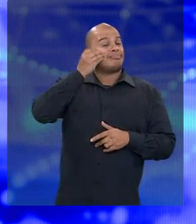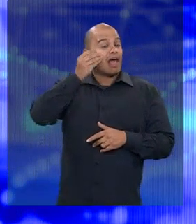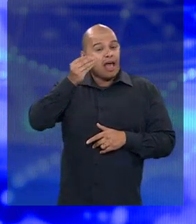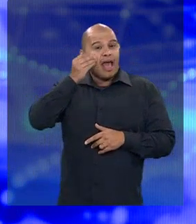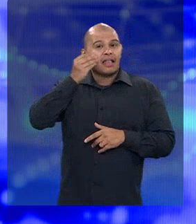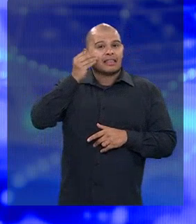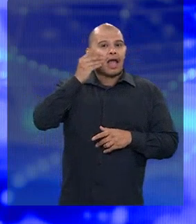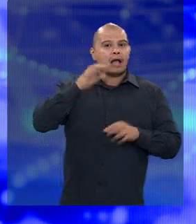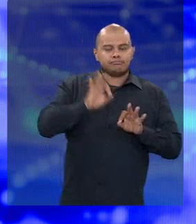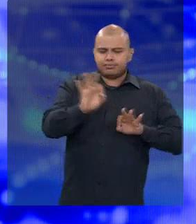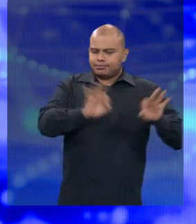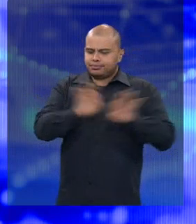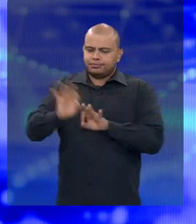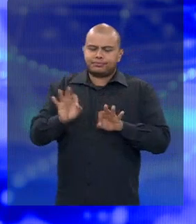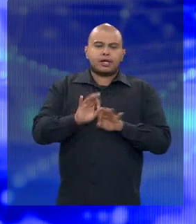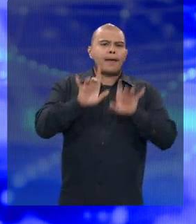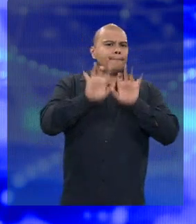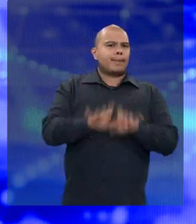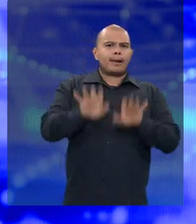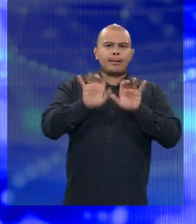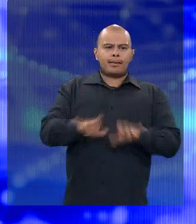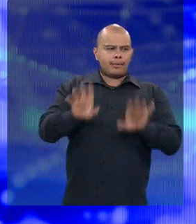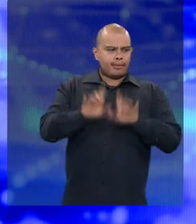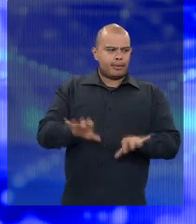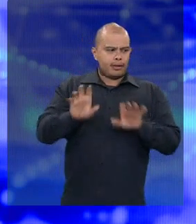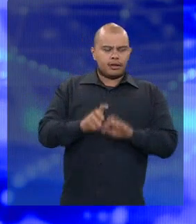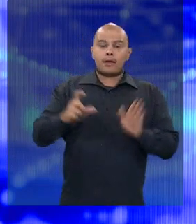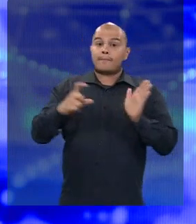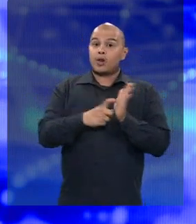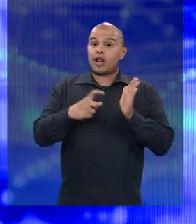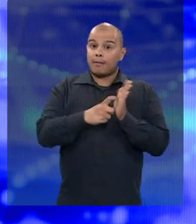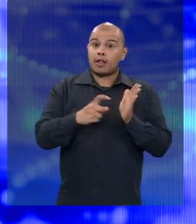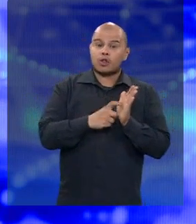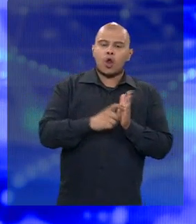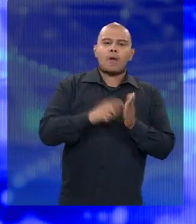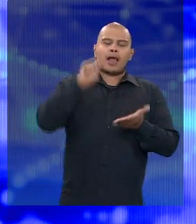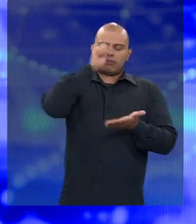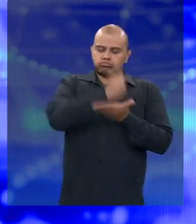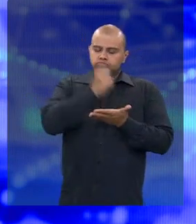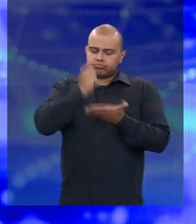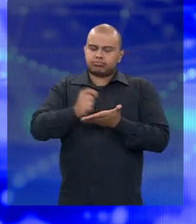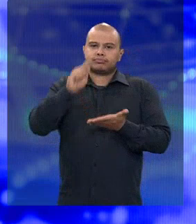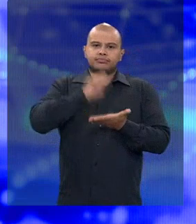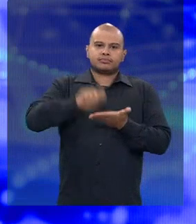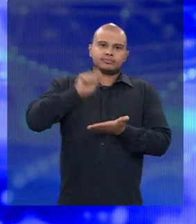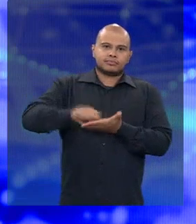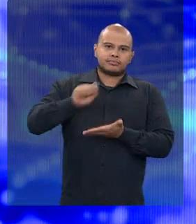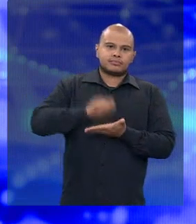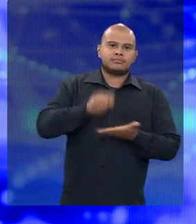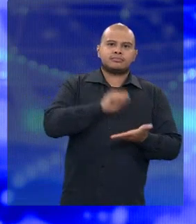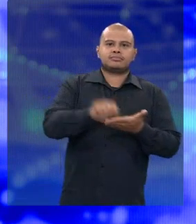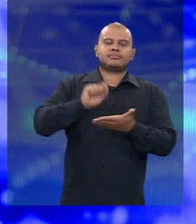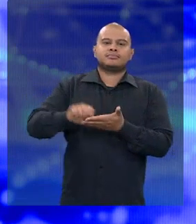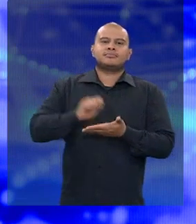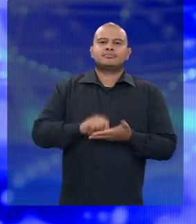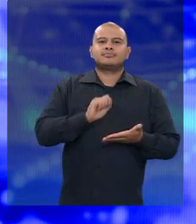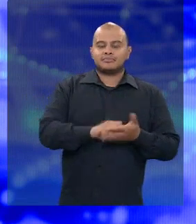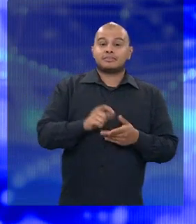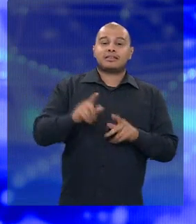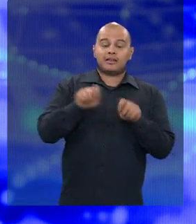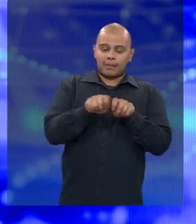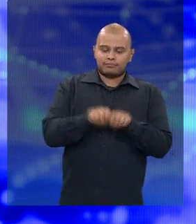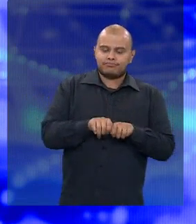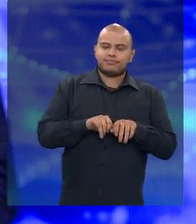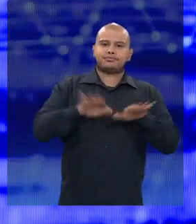programadores em São Paulo, com dignidade e carteira assinada e expandir o ensino